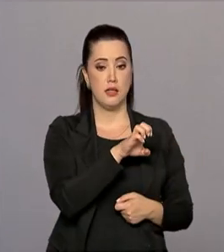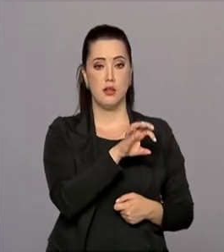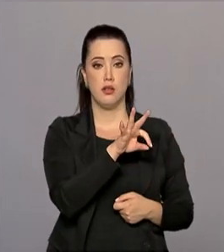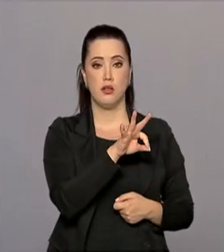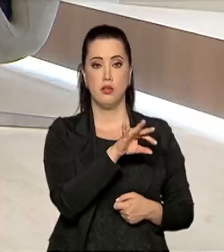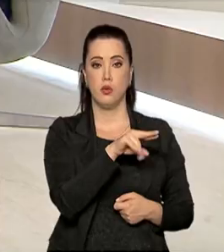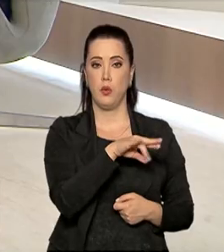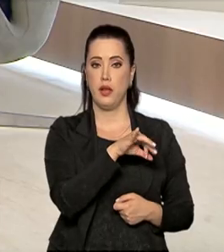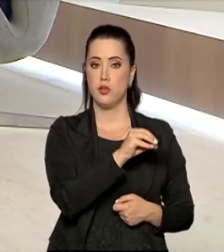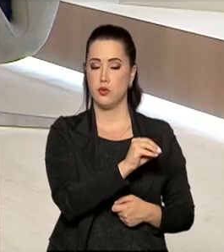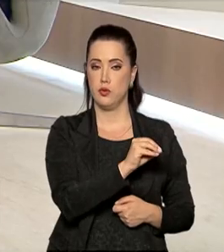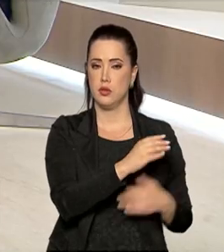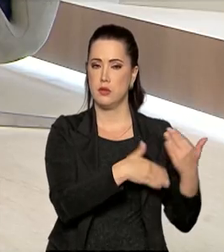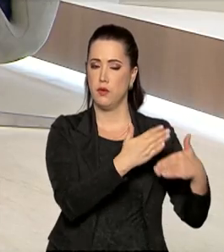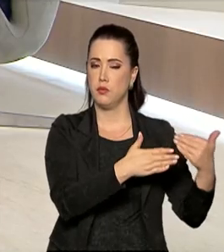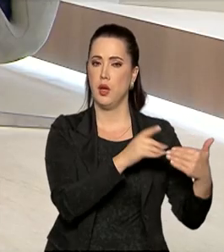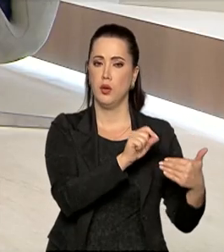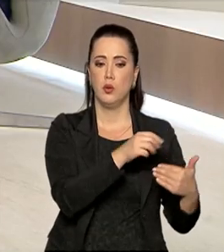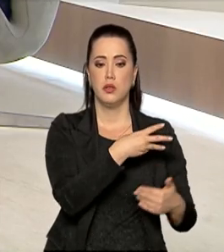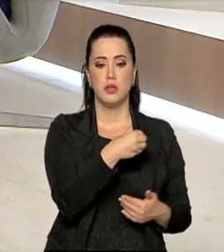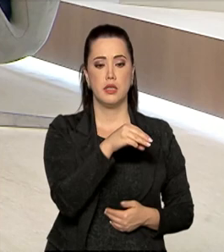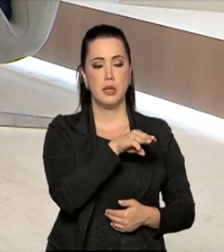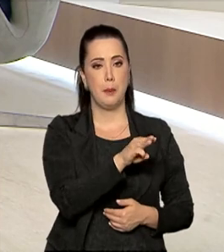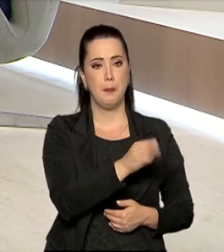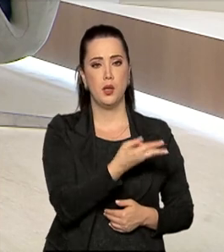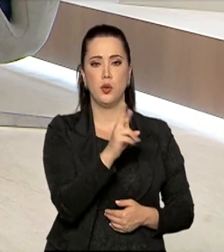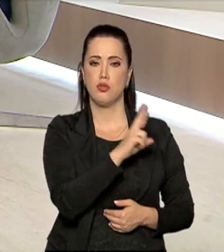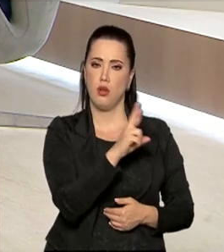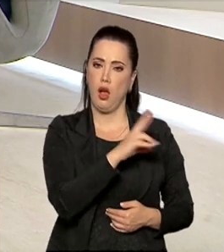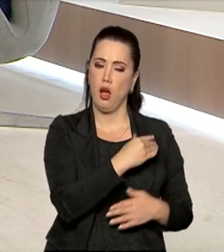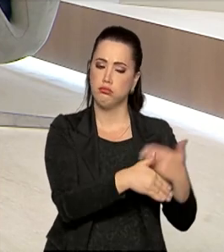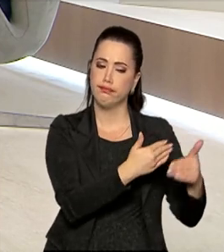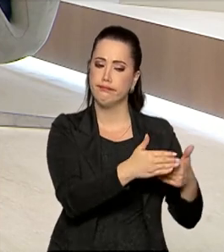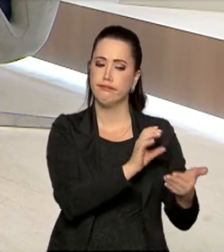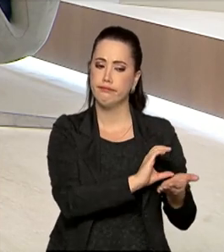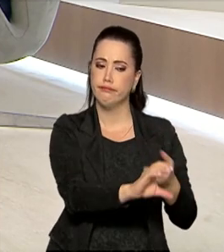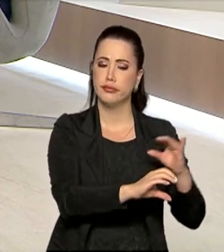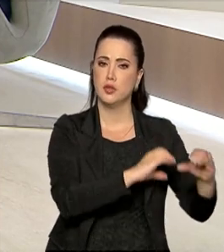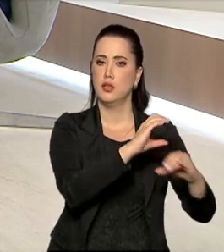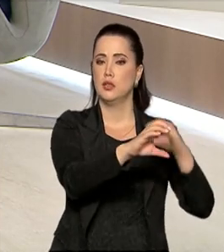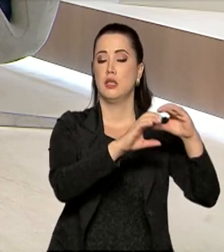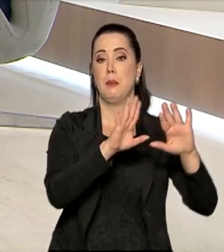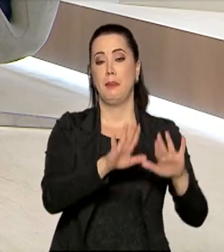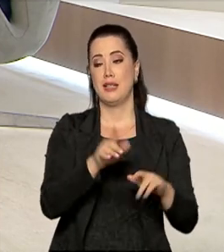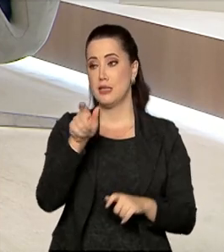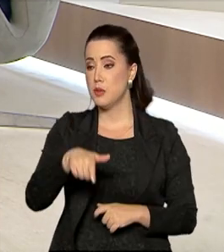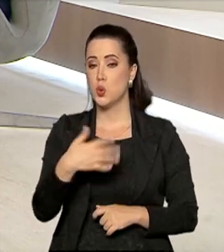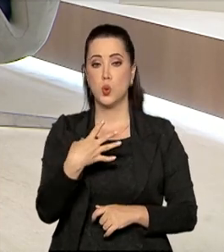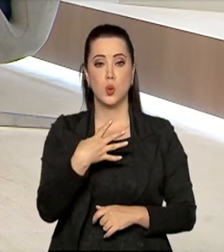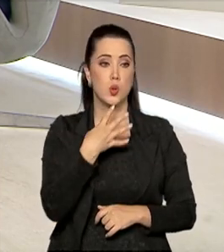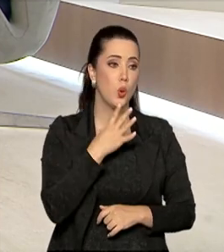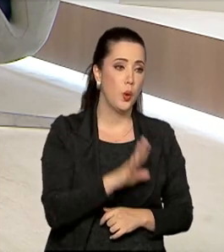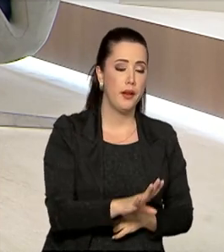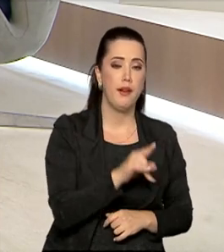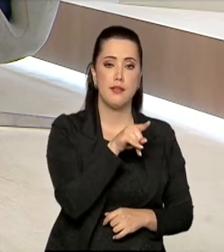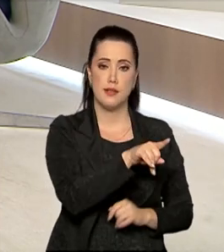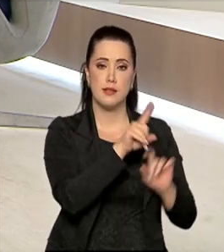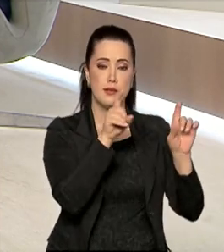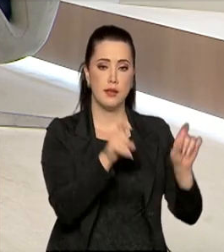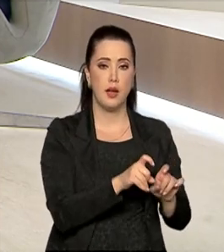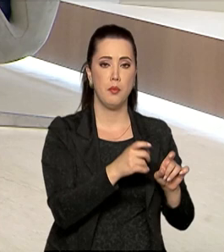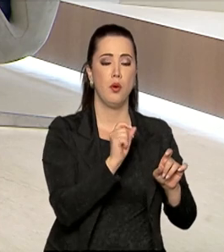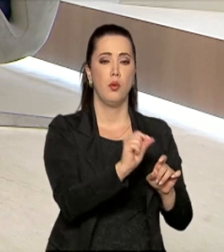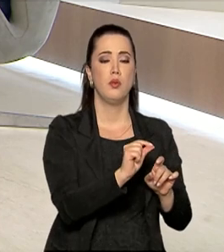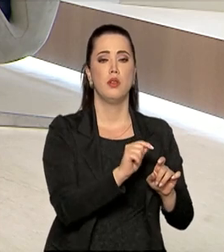engano, deixa eu checar aqui, 30 milhões de reais foram investidos nisso nos últimos dois anos, mas tem gente que ainda não sabe que conceito é esse. Eu queria que o senhor